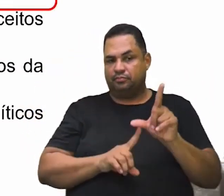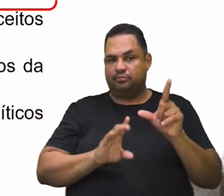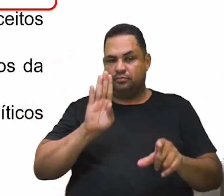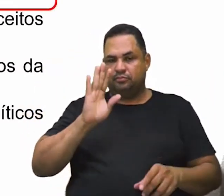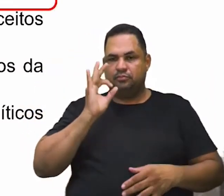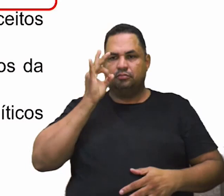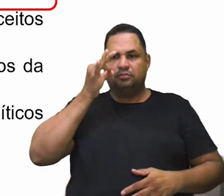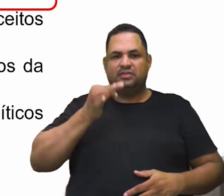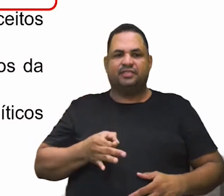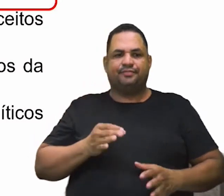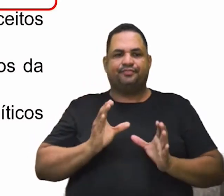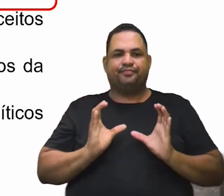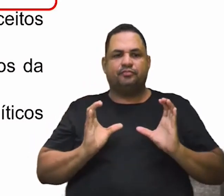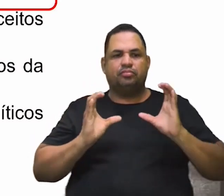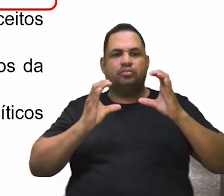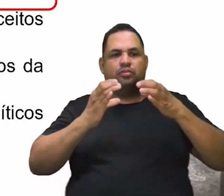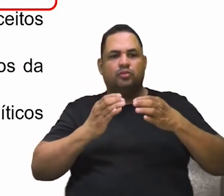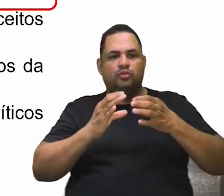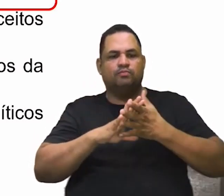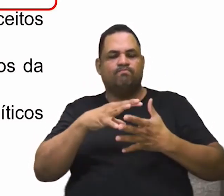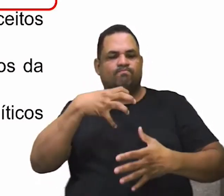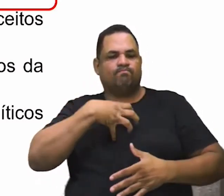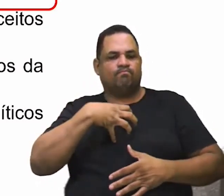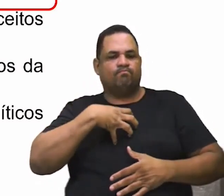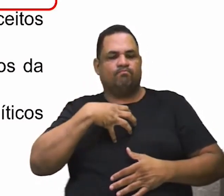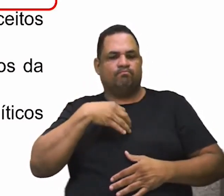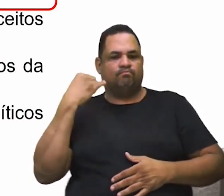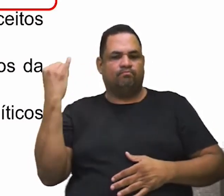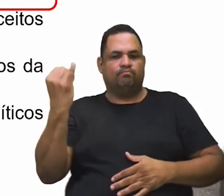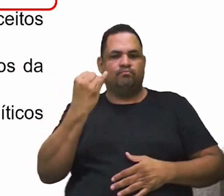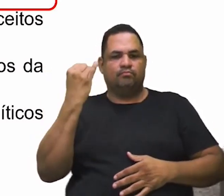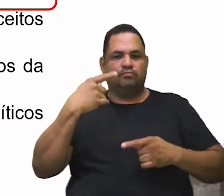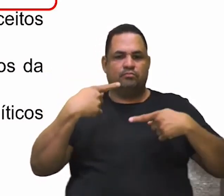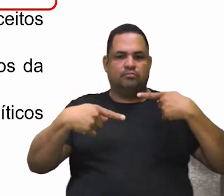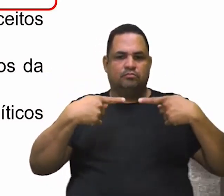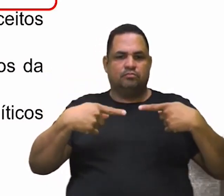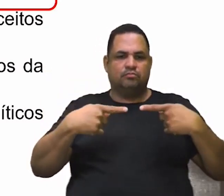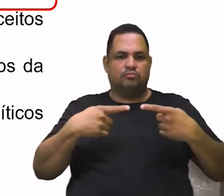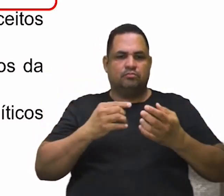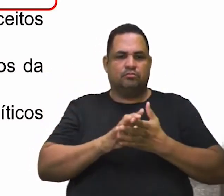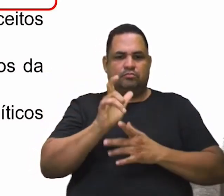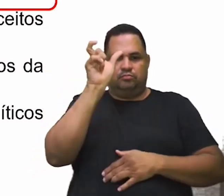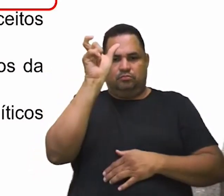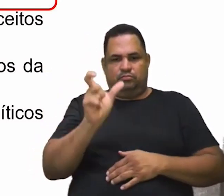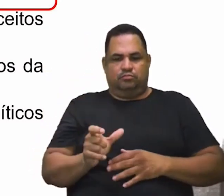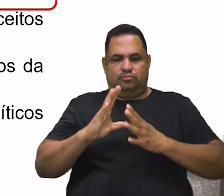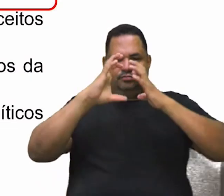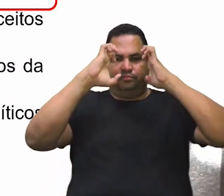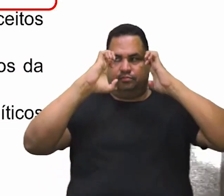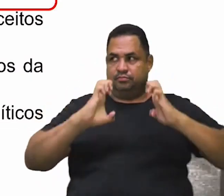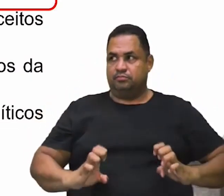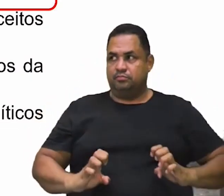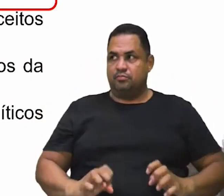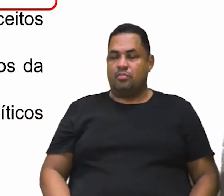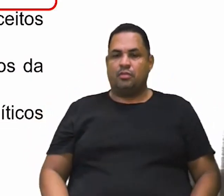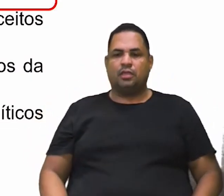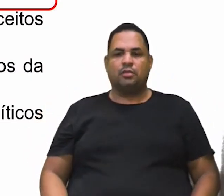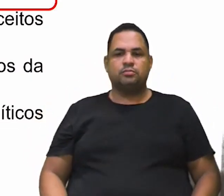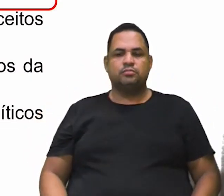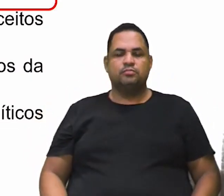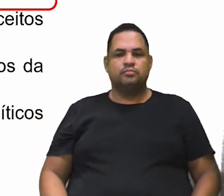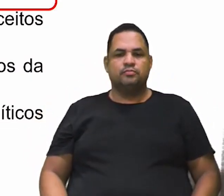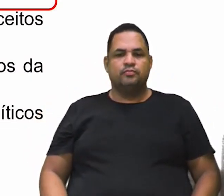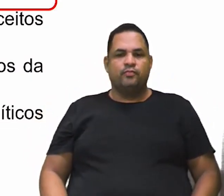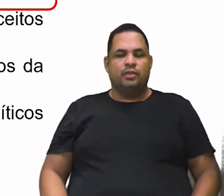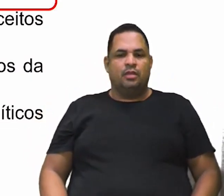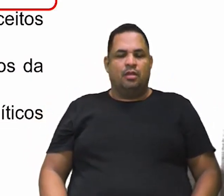O sentido coletivo e político das ações humanas individuais. O que se Torrents Federal E